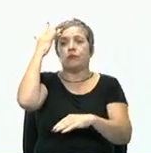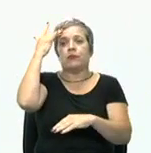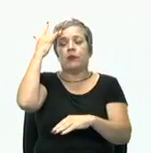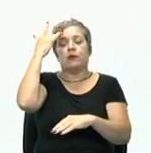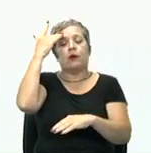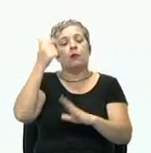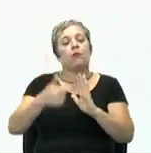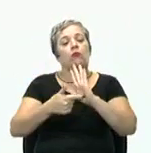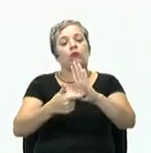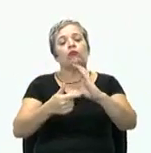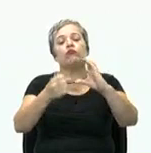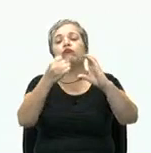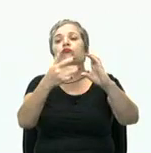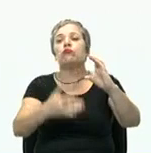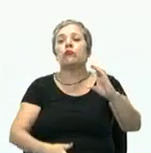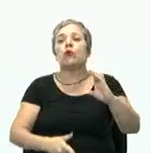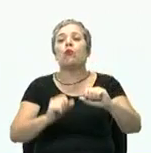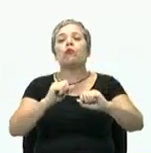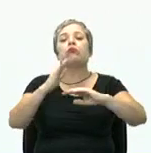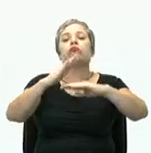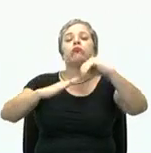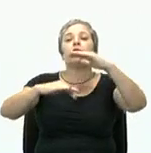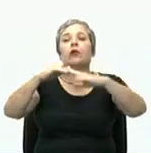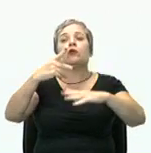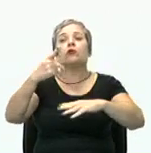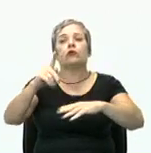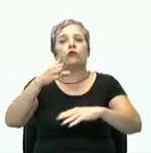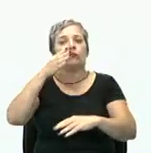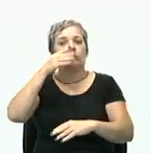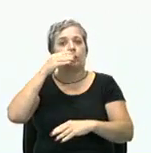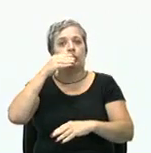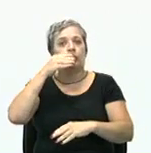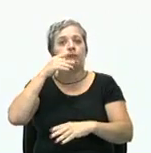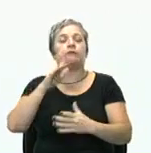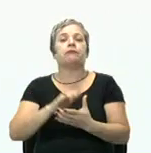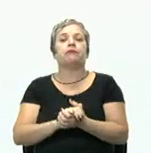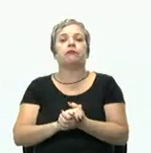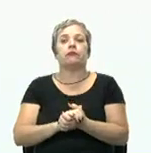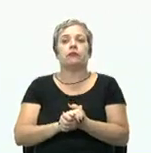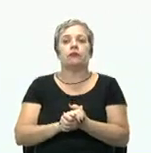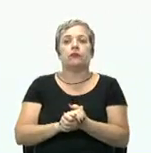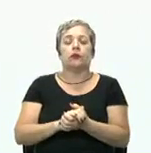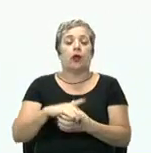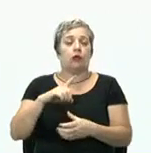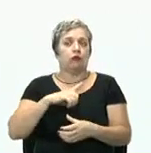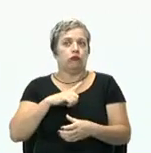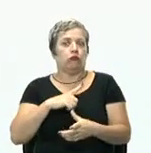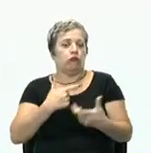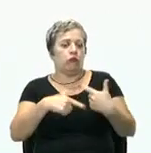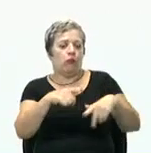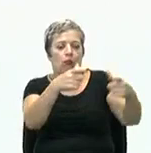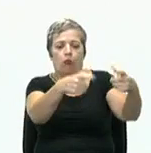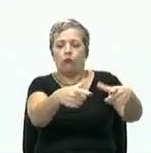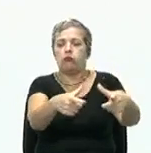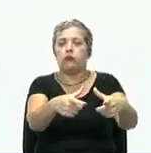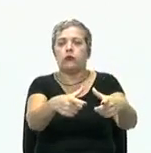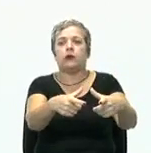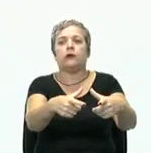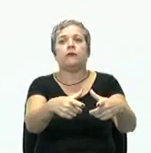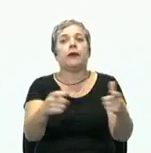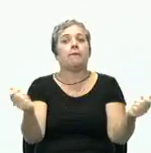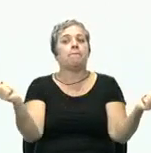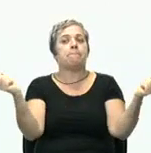vai se caracterizar pela profissionalização de seus participantes. Então, para eu ocupar um cargo, eu vou ter pelas